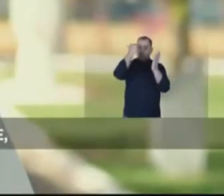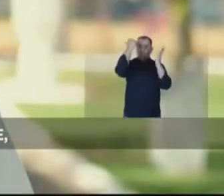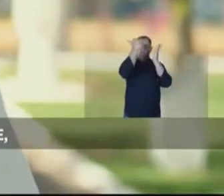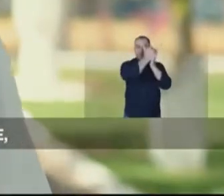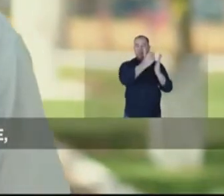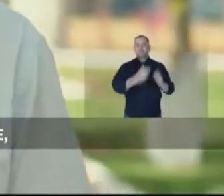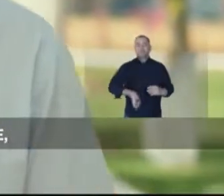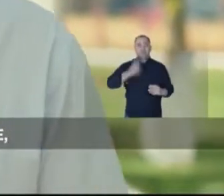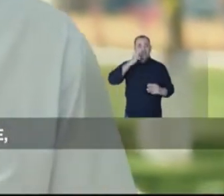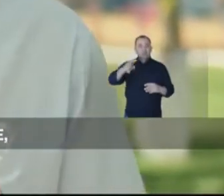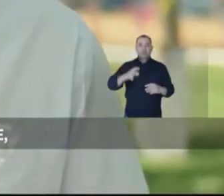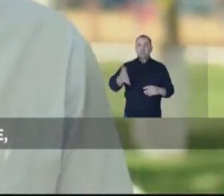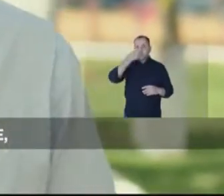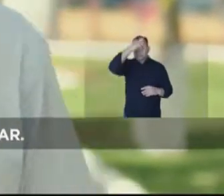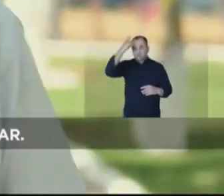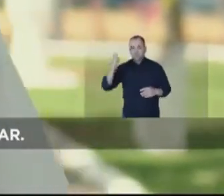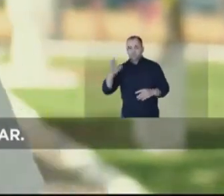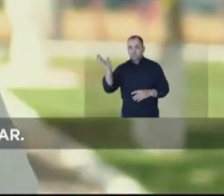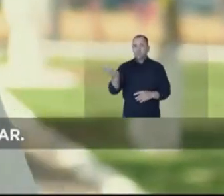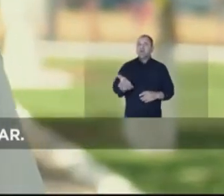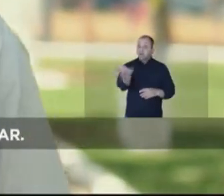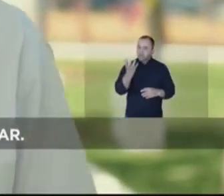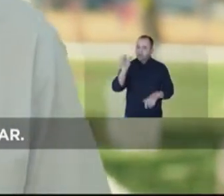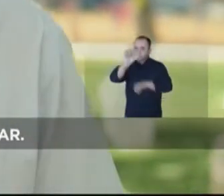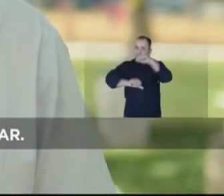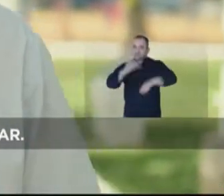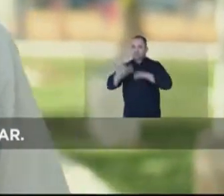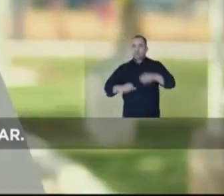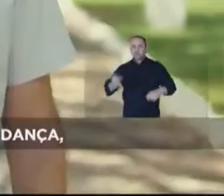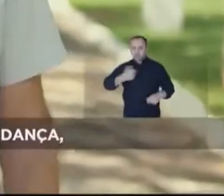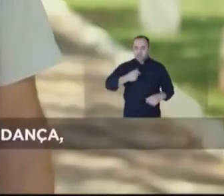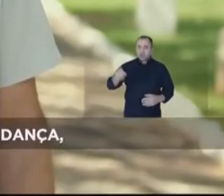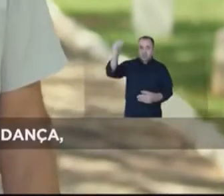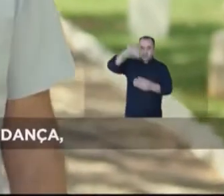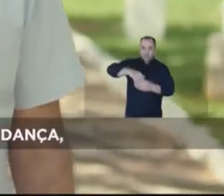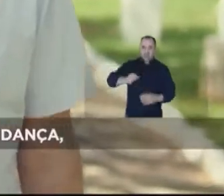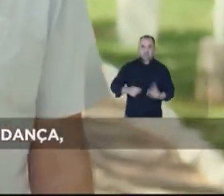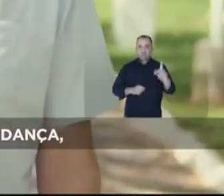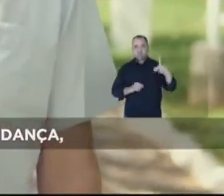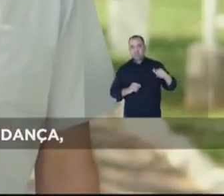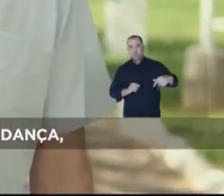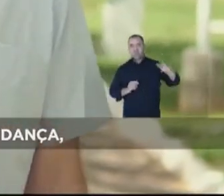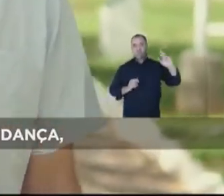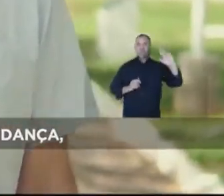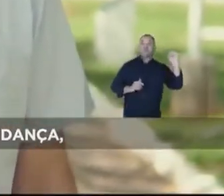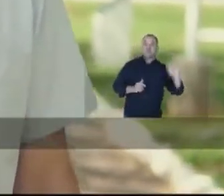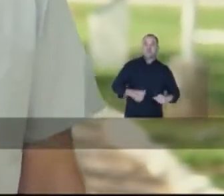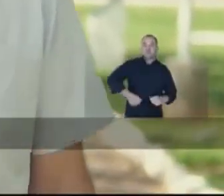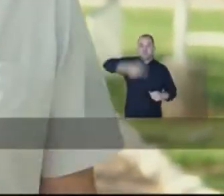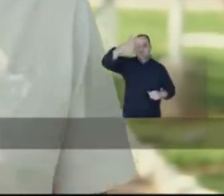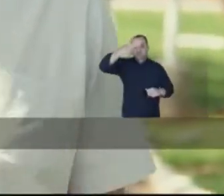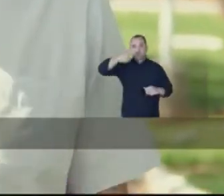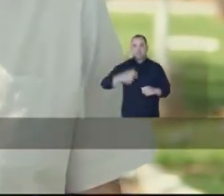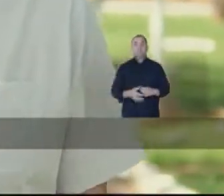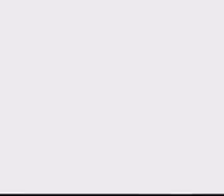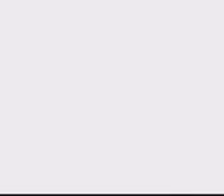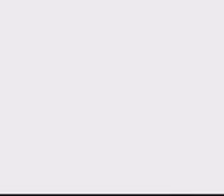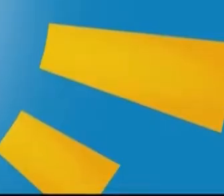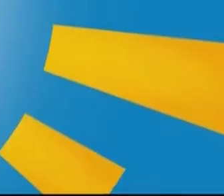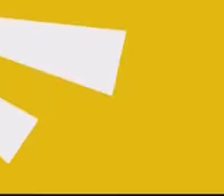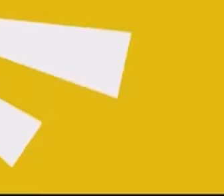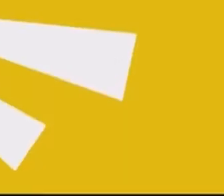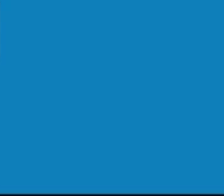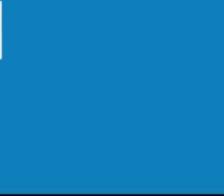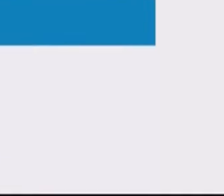A onda 12 está cada vez maior na cidade. Isso mostra que as pessoas querem mudar. Eu sou o único que tem condições de fazer a mudança. Vote DALPRA 12.